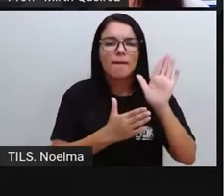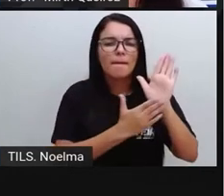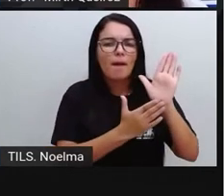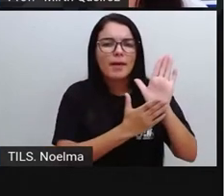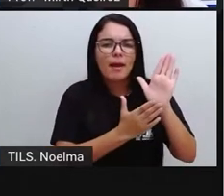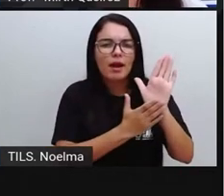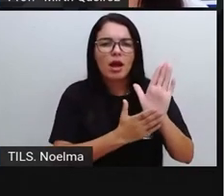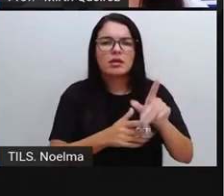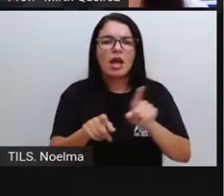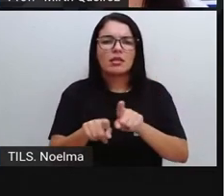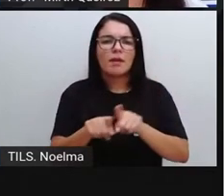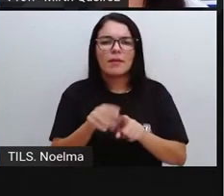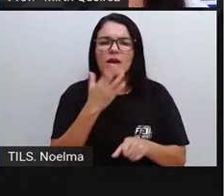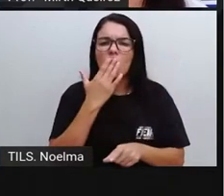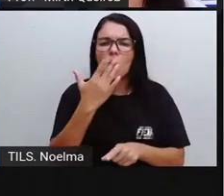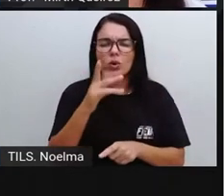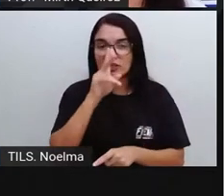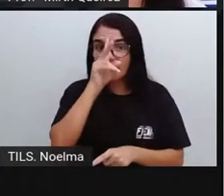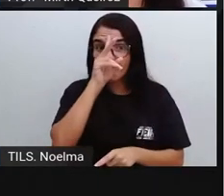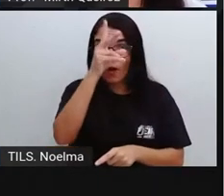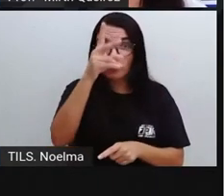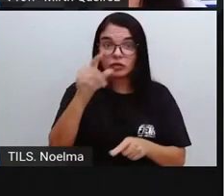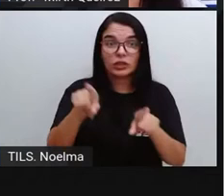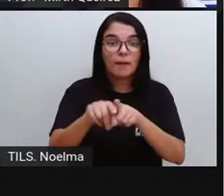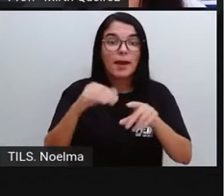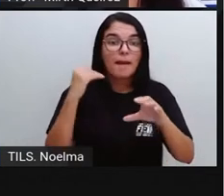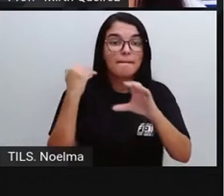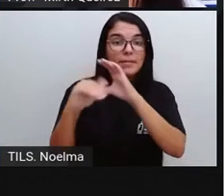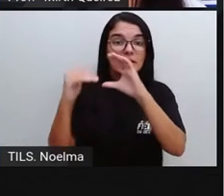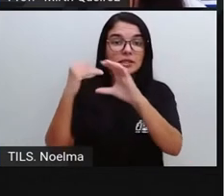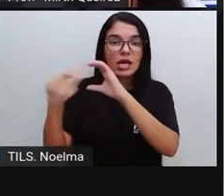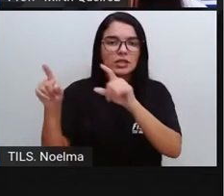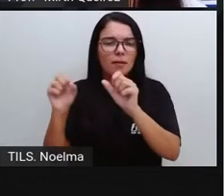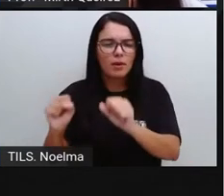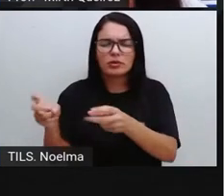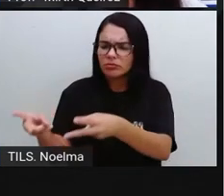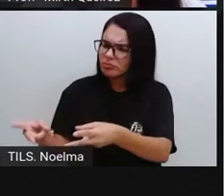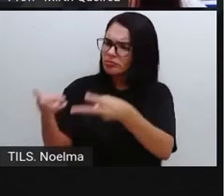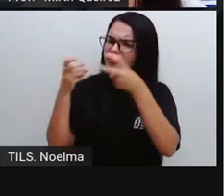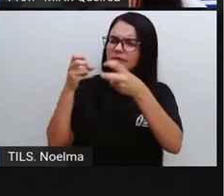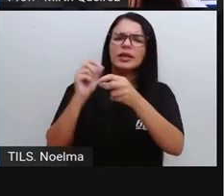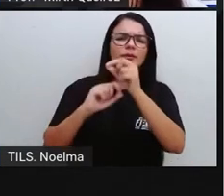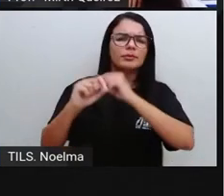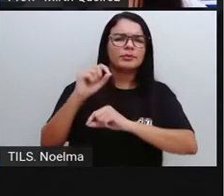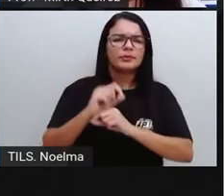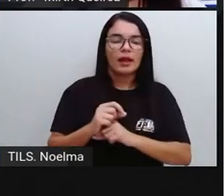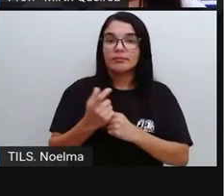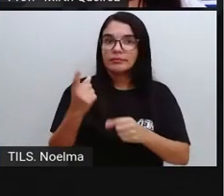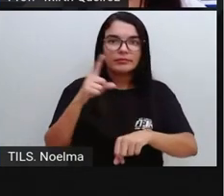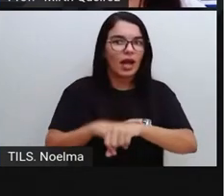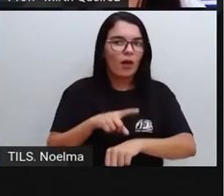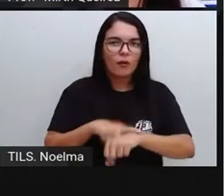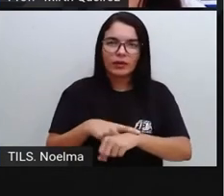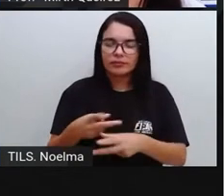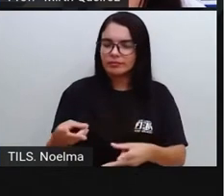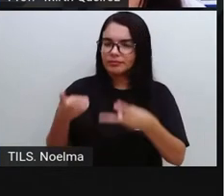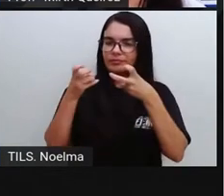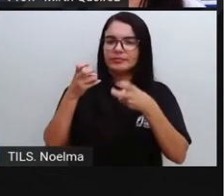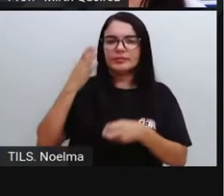dele são coloridas e mensagens que podem ser captadas pelo observador de maneira imediata, né?